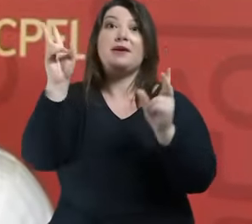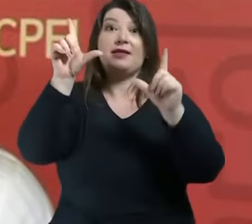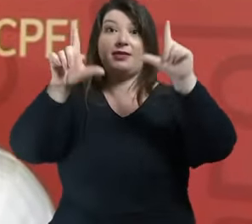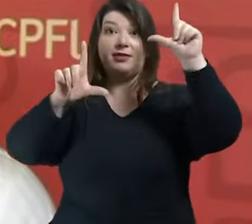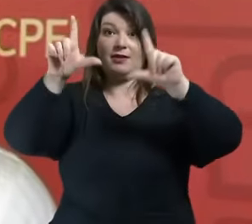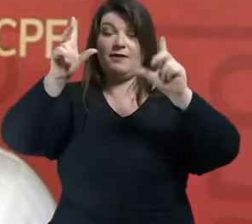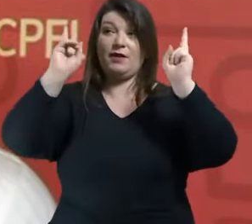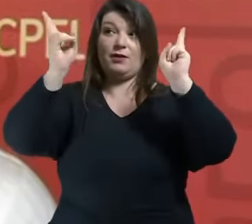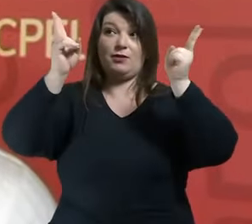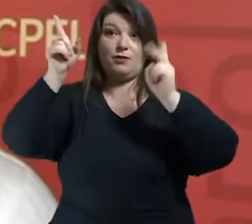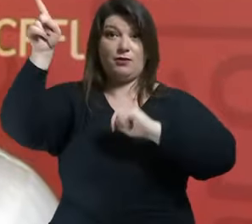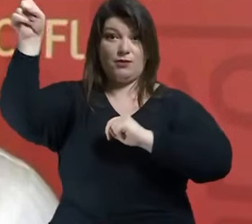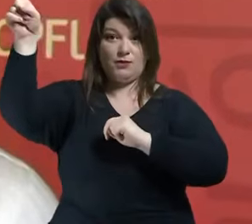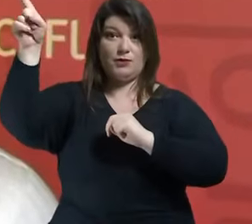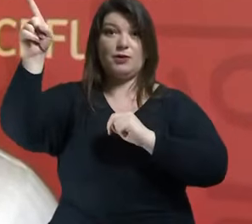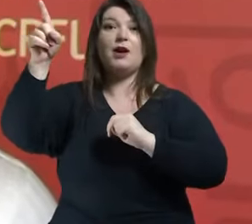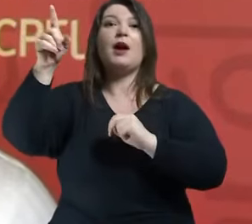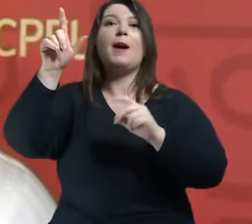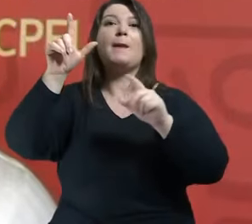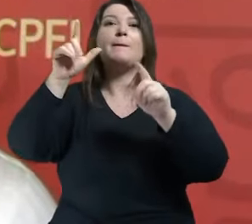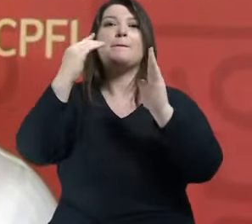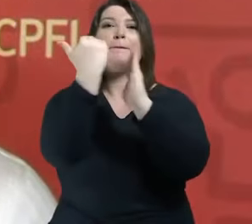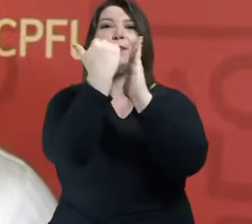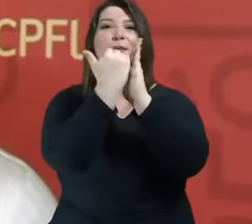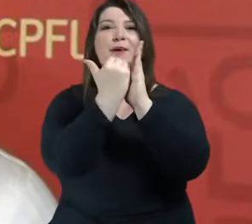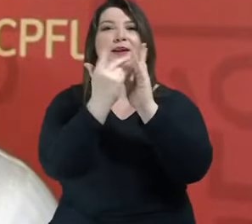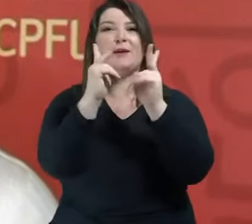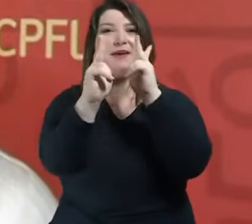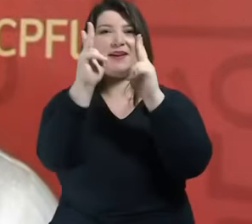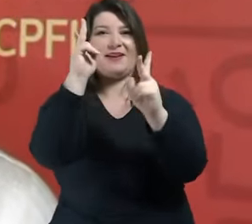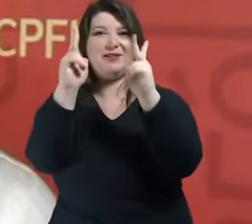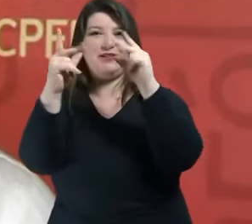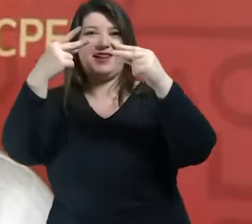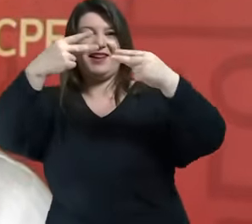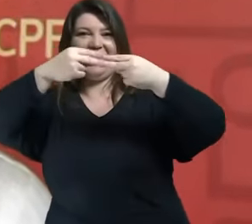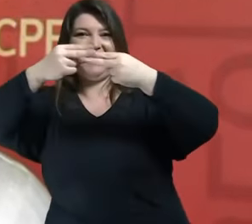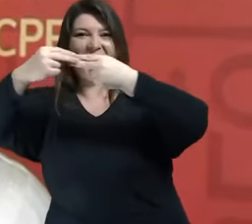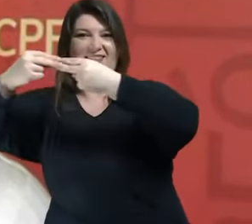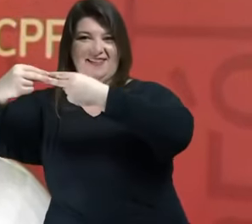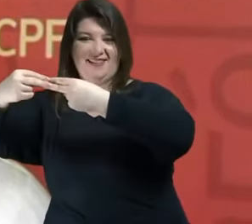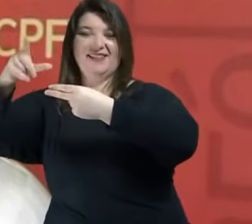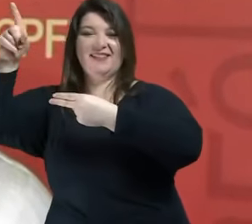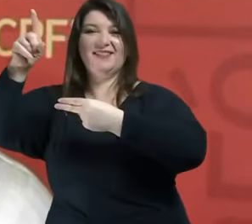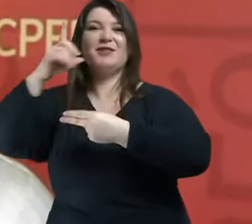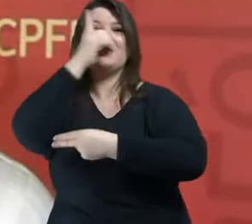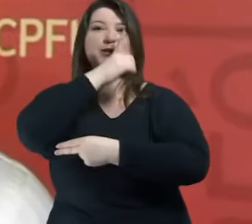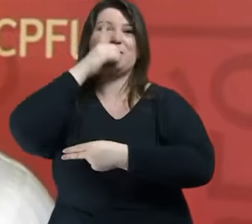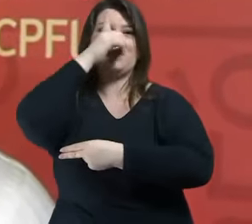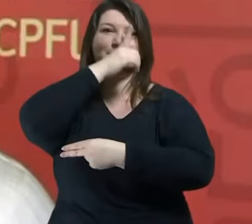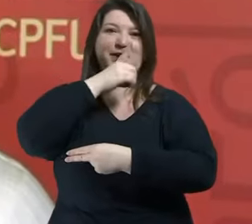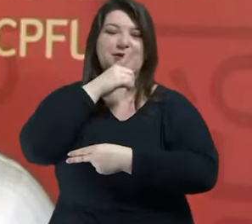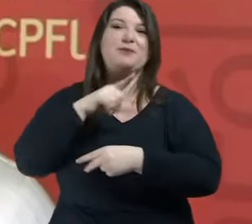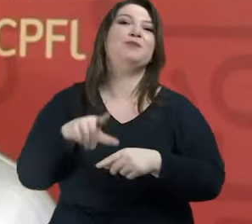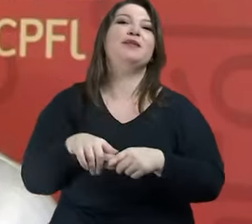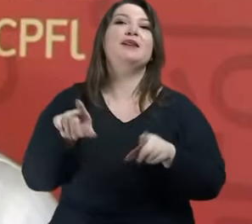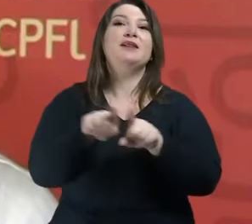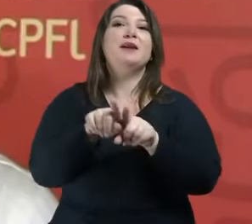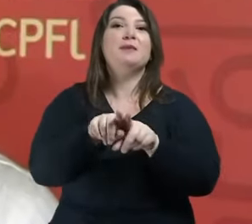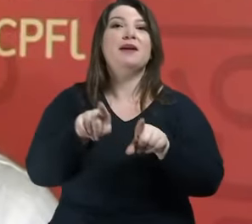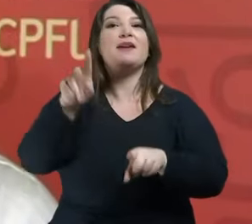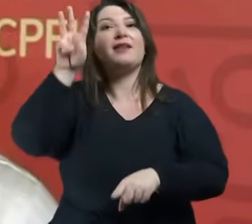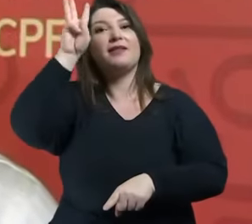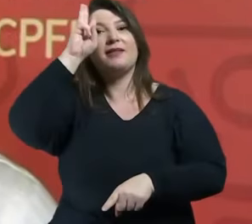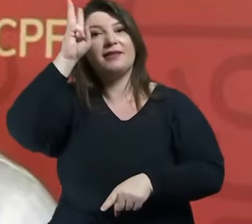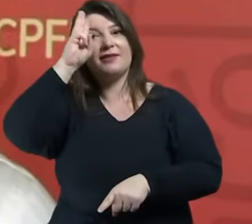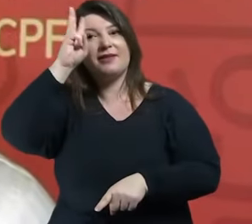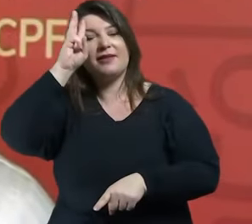editados aos domingos às 19h e na grade de terça-feira às 23h vocês podem rever grandes reflexões do